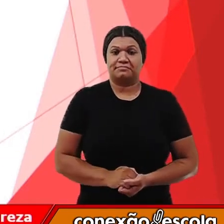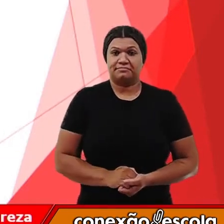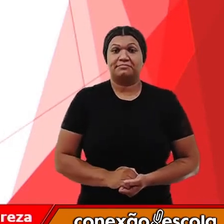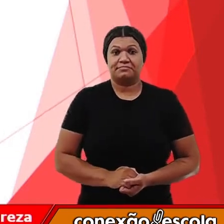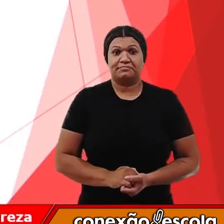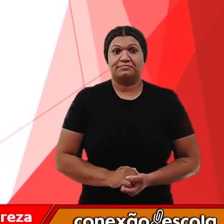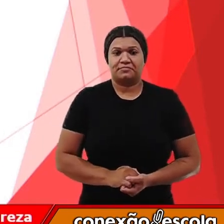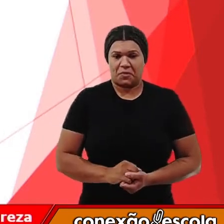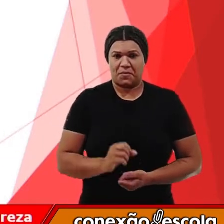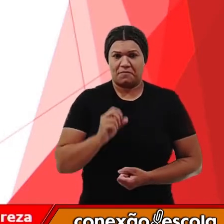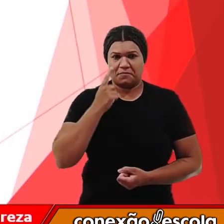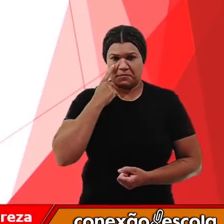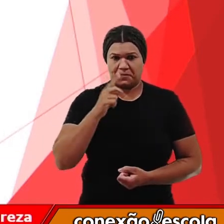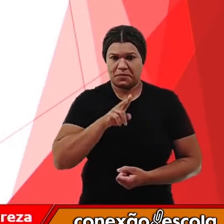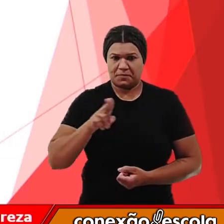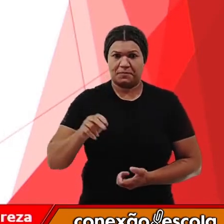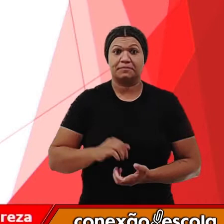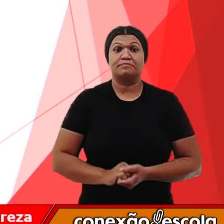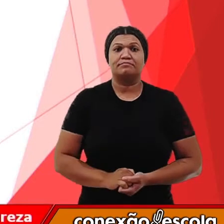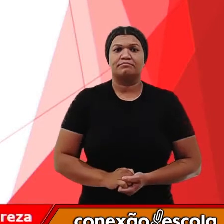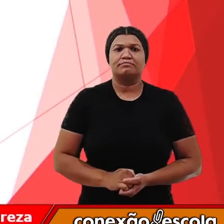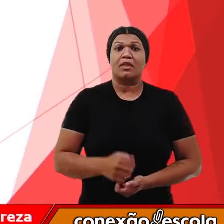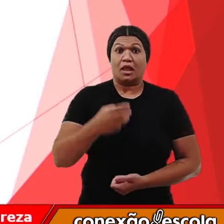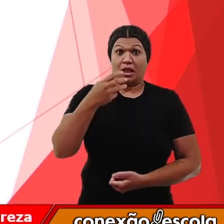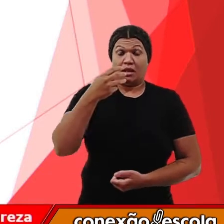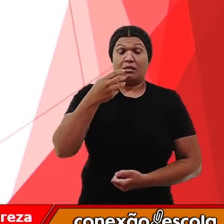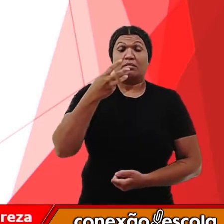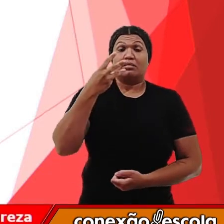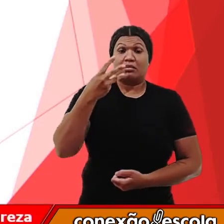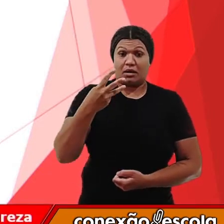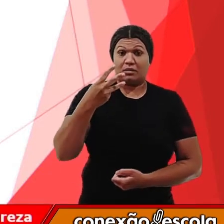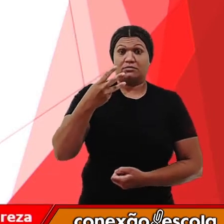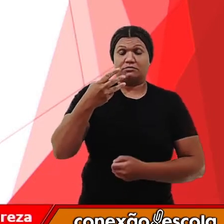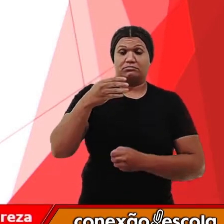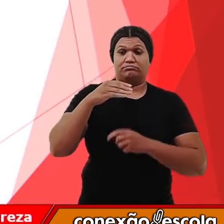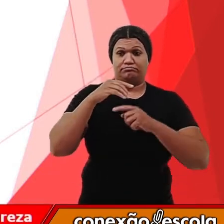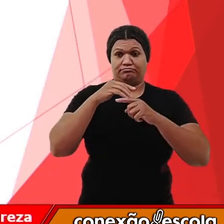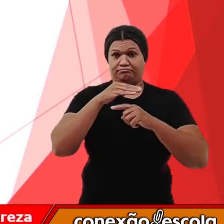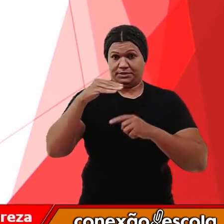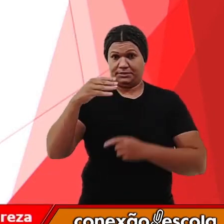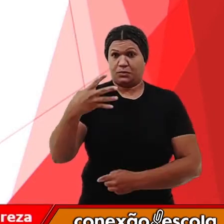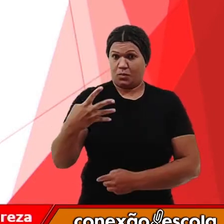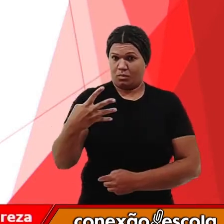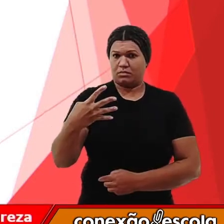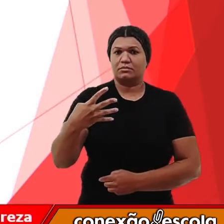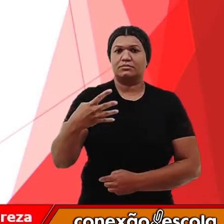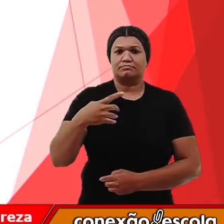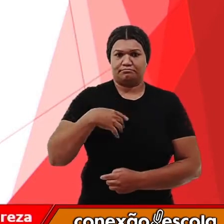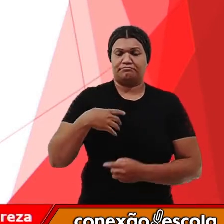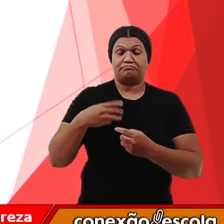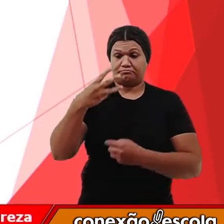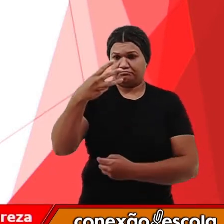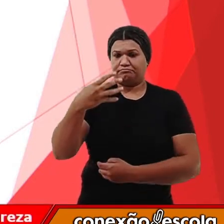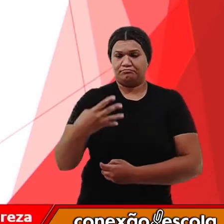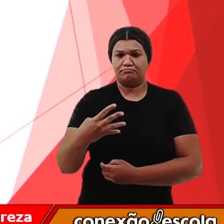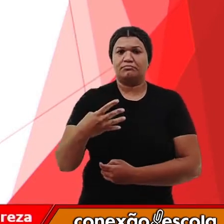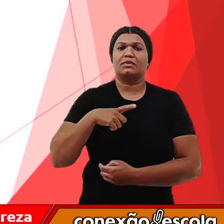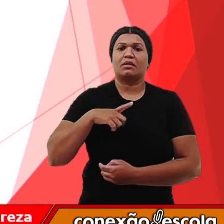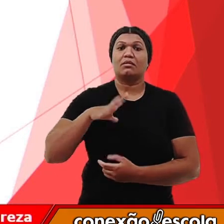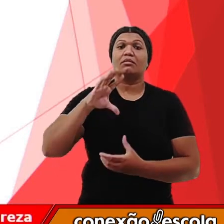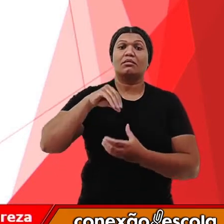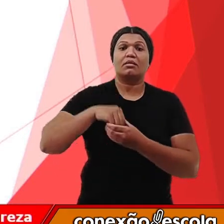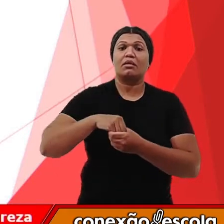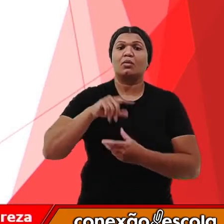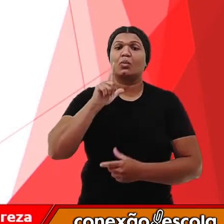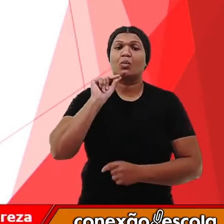Hidrosfera, ok? E 3 quartos do nosso planeta é composto por ela, a hidrosfera. O que